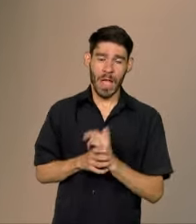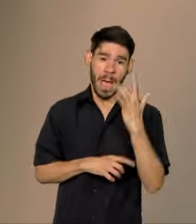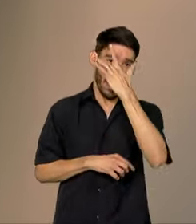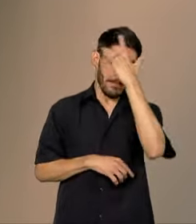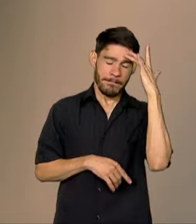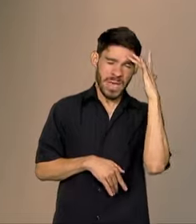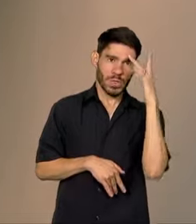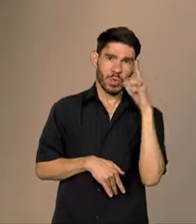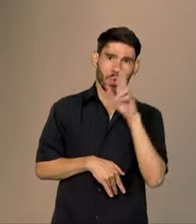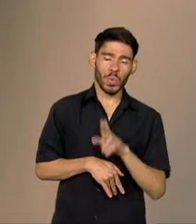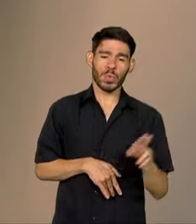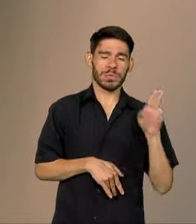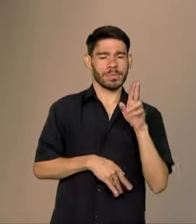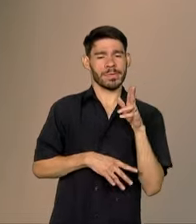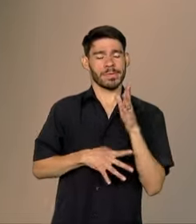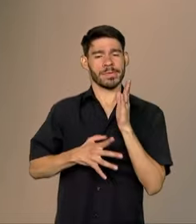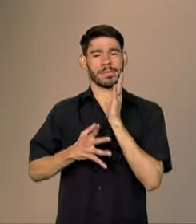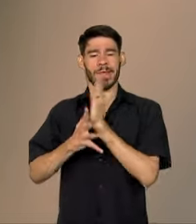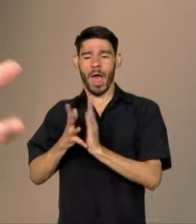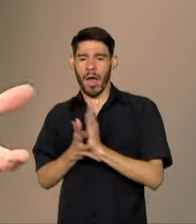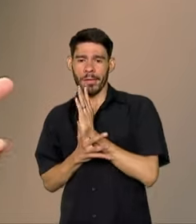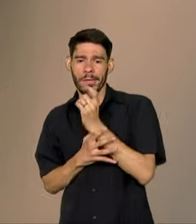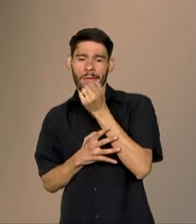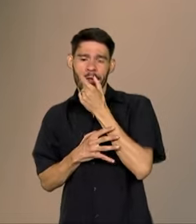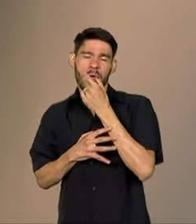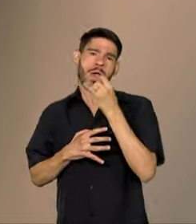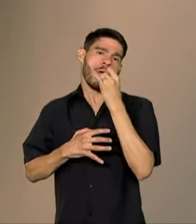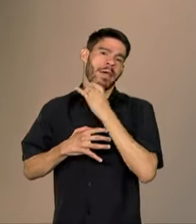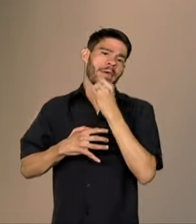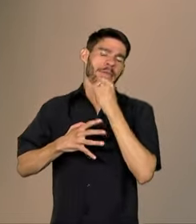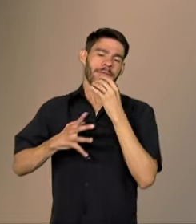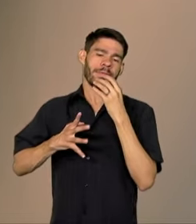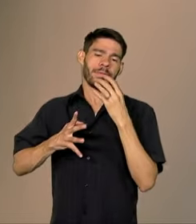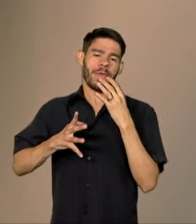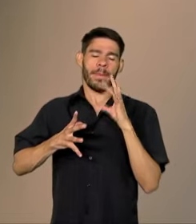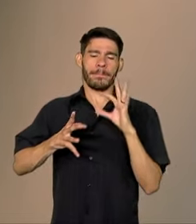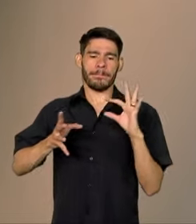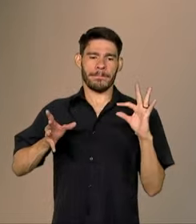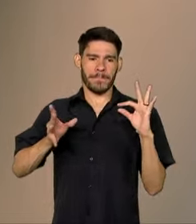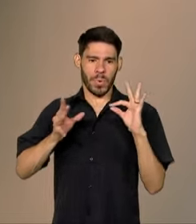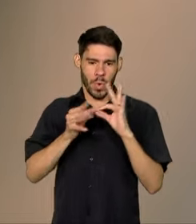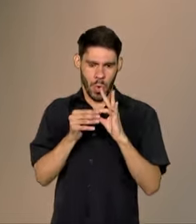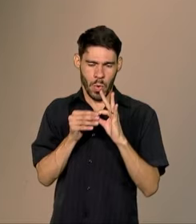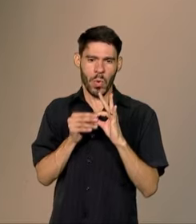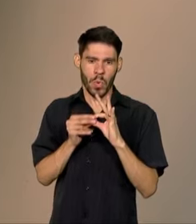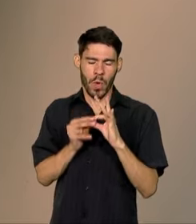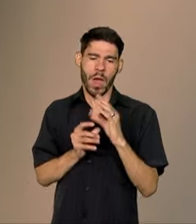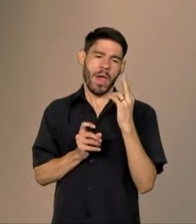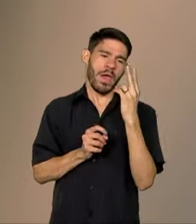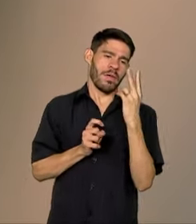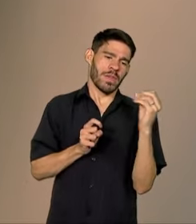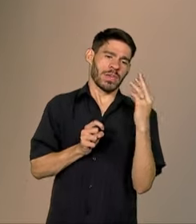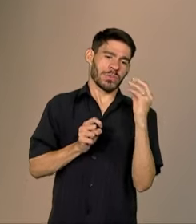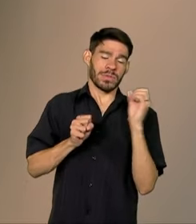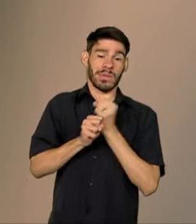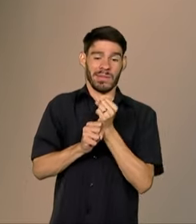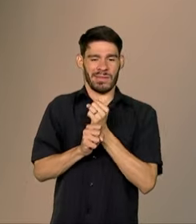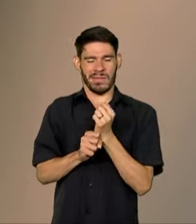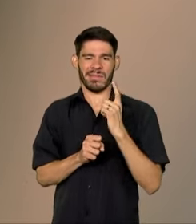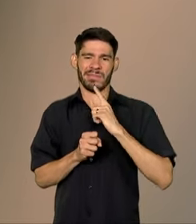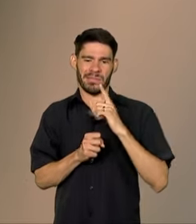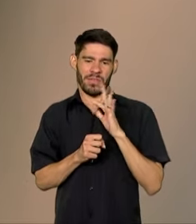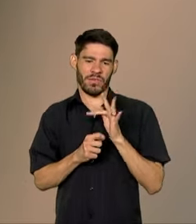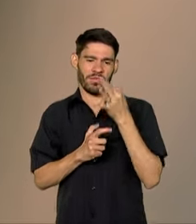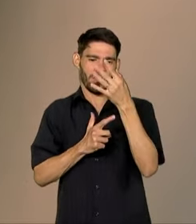pessoa que é usuária de determinados medicamentos por HIV, por exemplo, por 20, 30 anos, ela tende a ter alguns